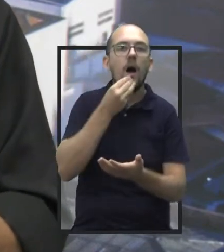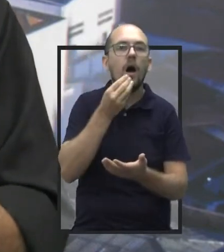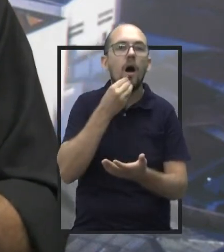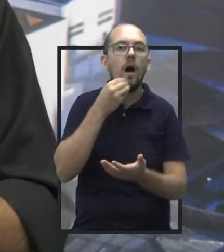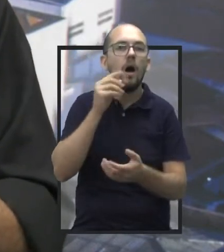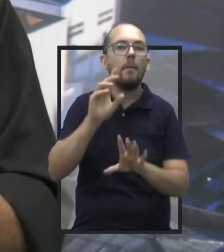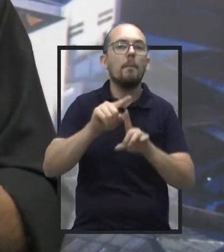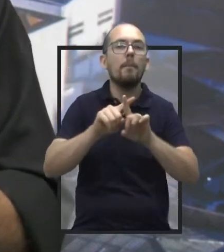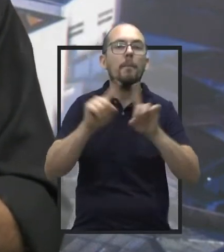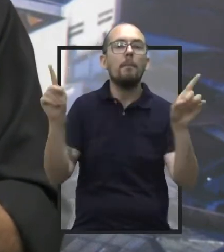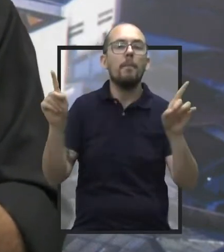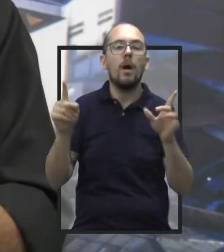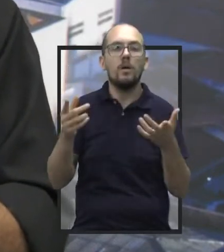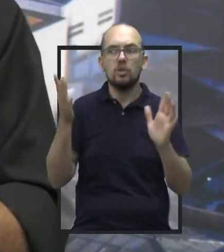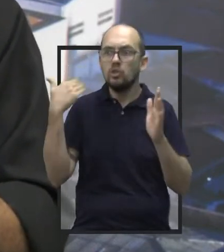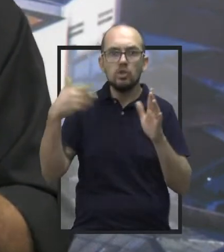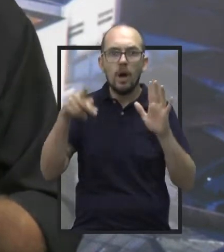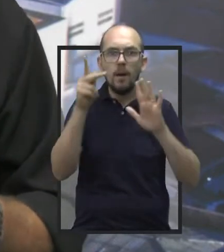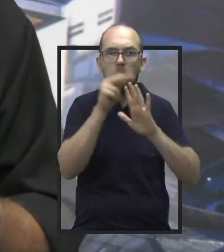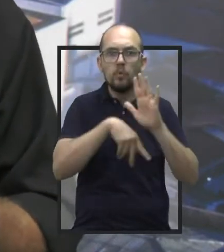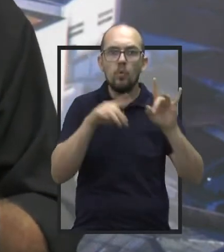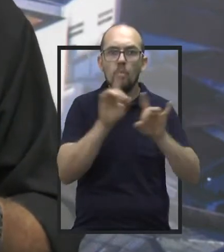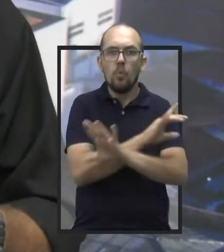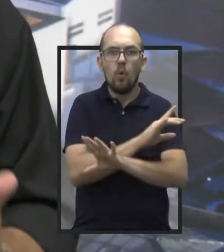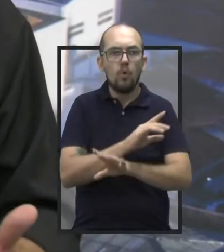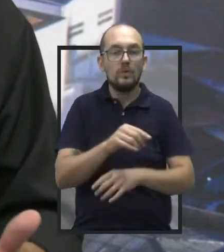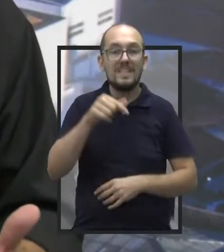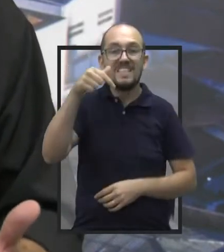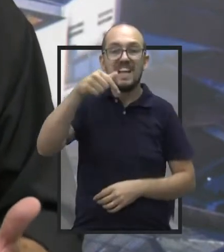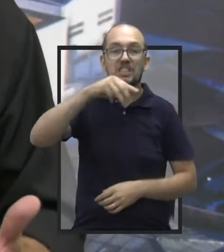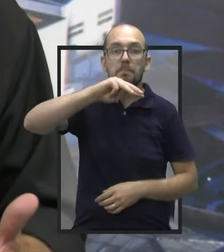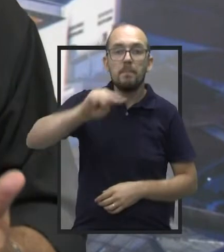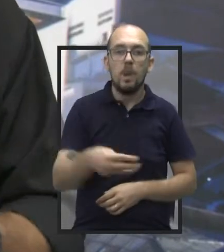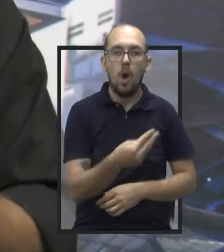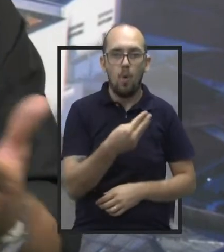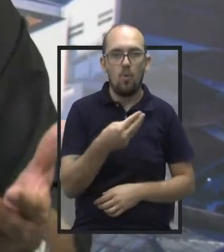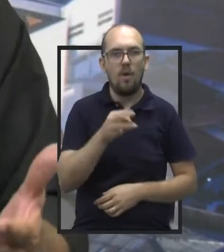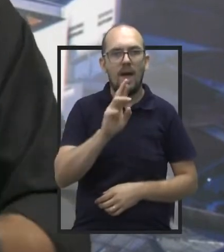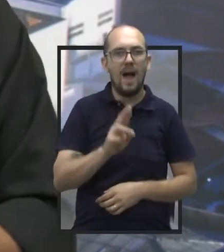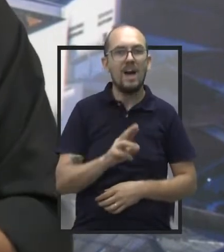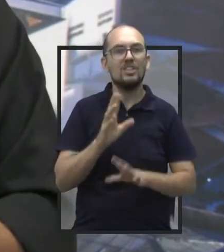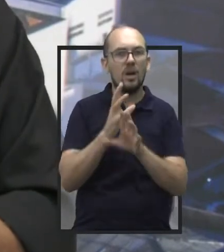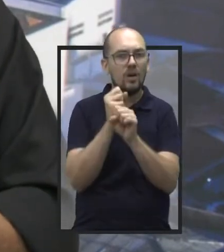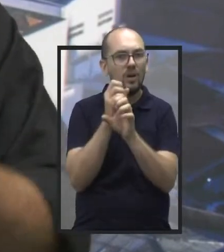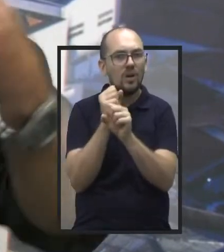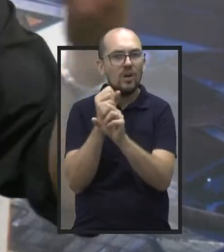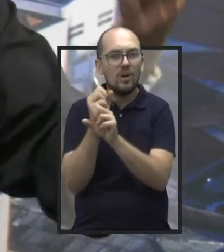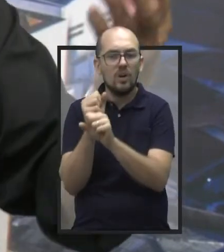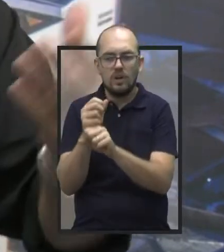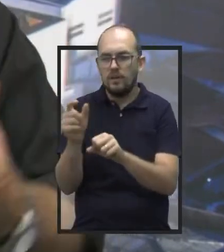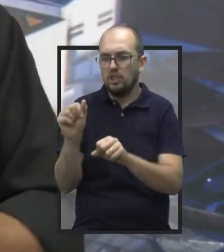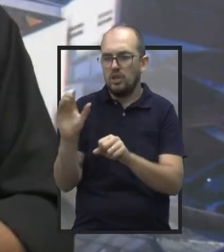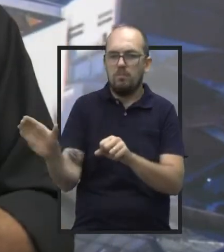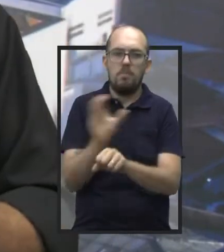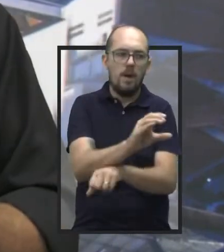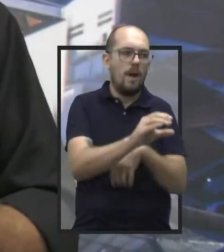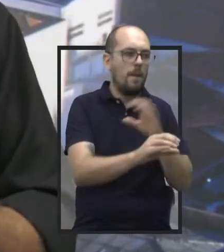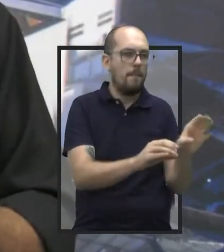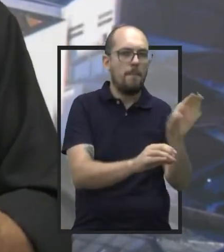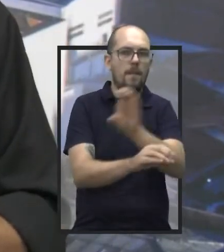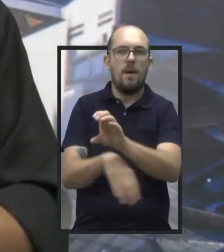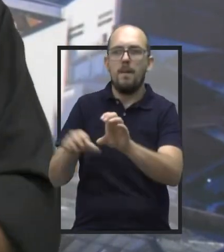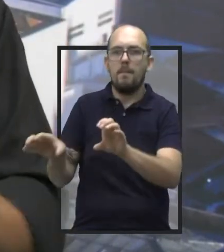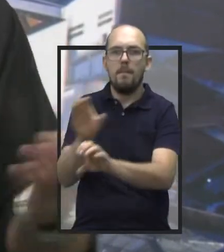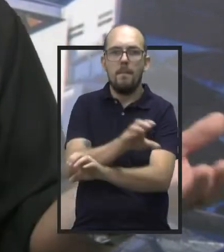foi um projeto que está elaborado. Nós temos direito a 7 milhões que tinham as emendas. Aquilo foi calculado, tirar desse lugar, passar para aquele ou para aquele outro.